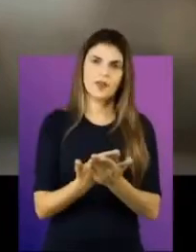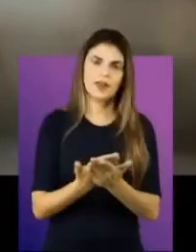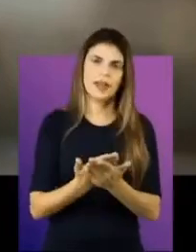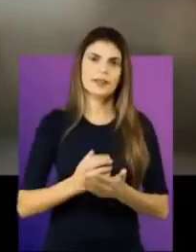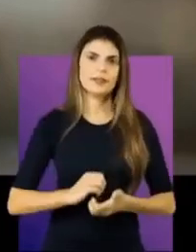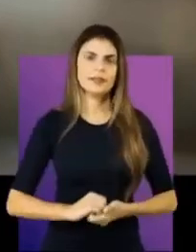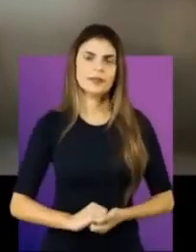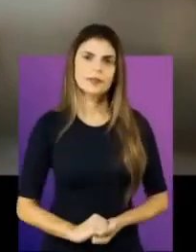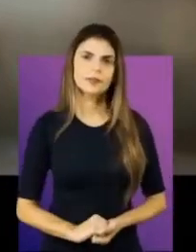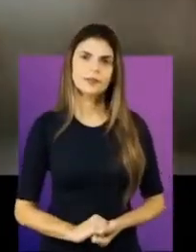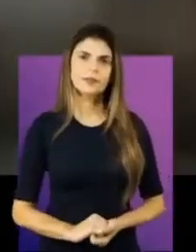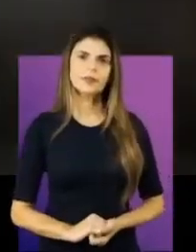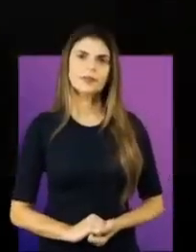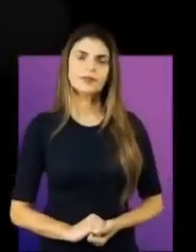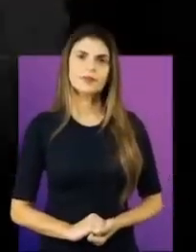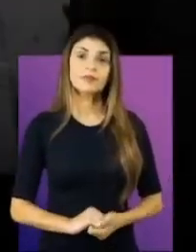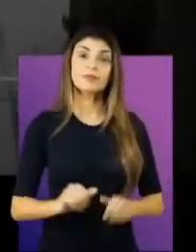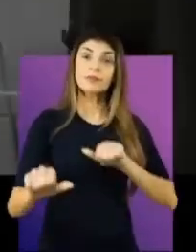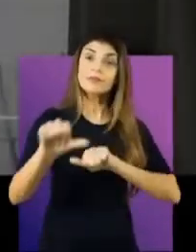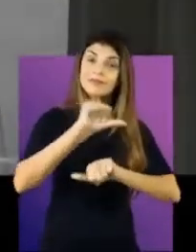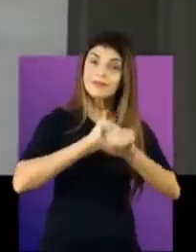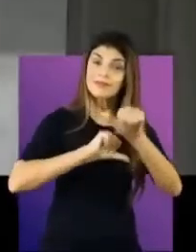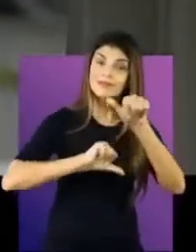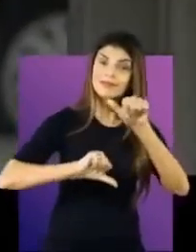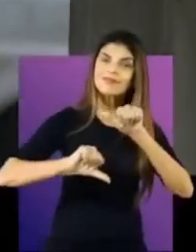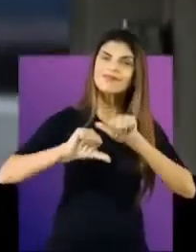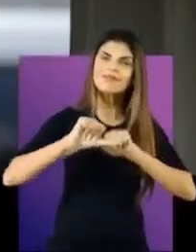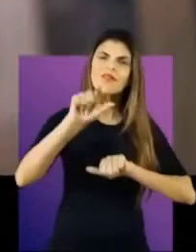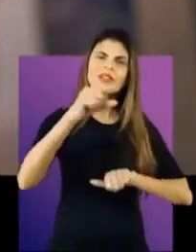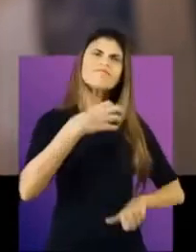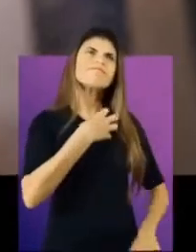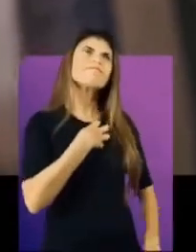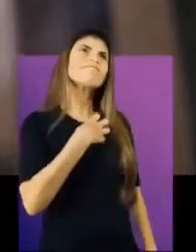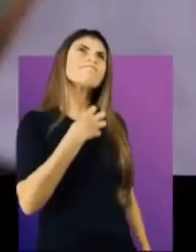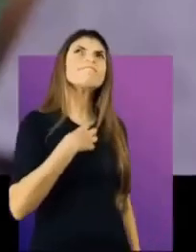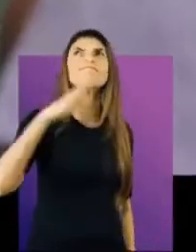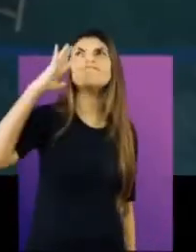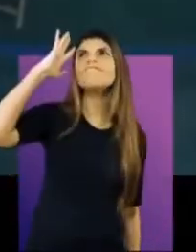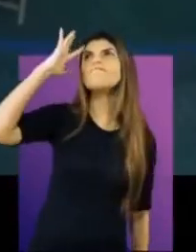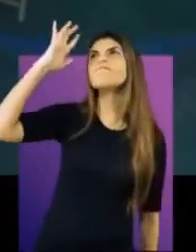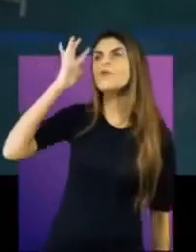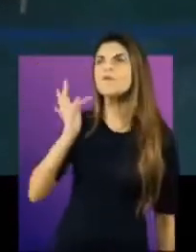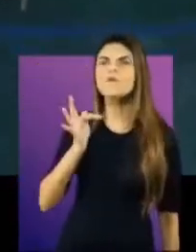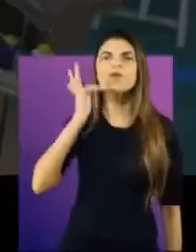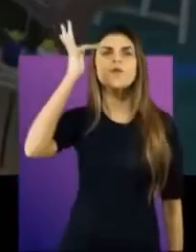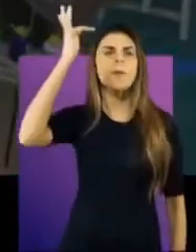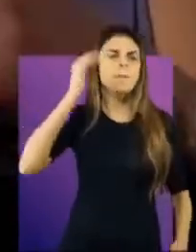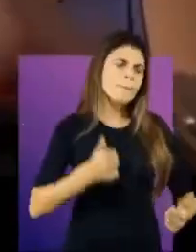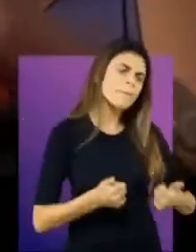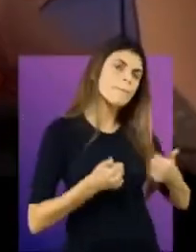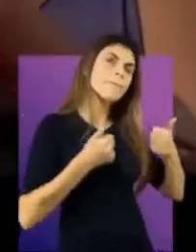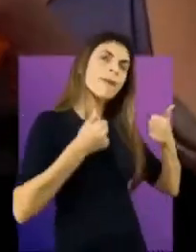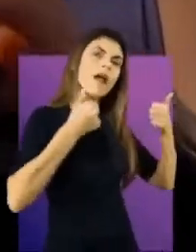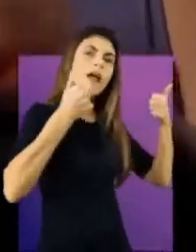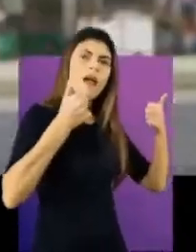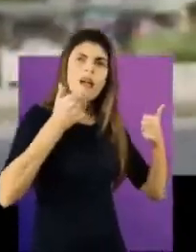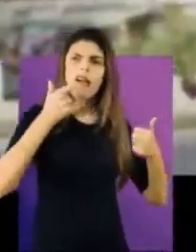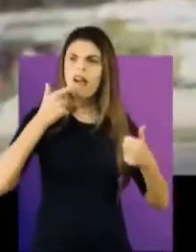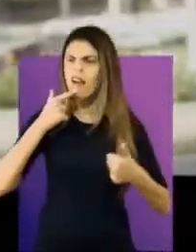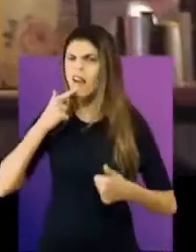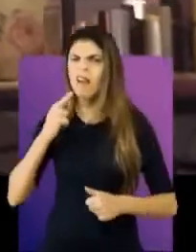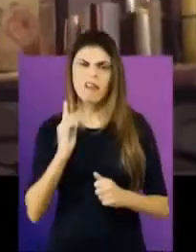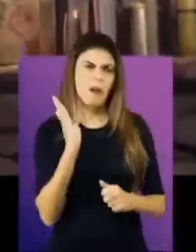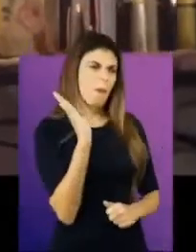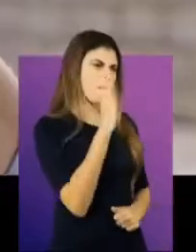o seu voto de confiança. Se você traz no coração um sonhador Se você quer